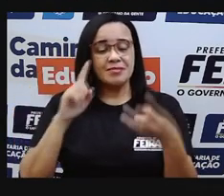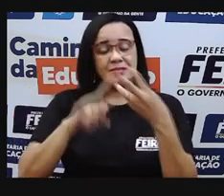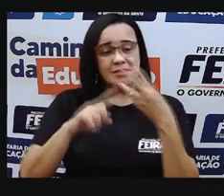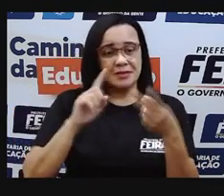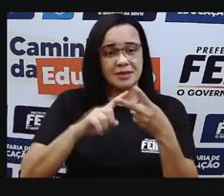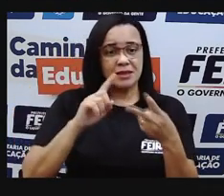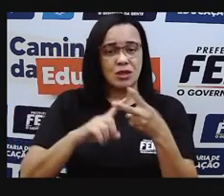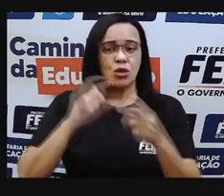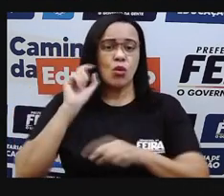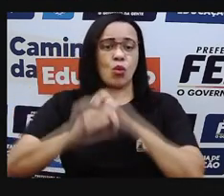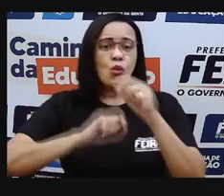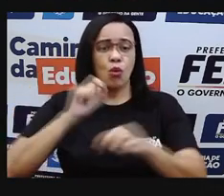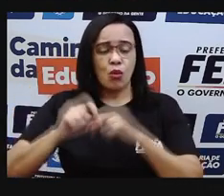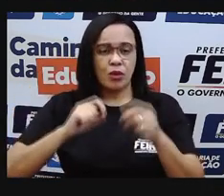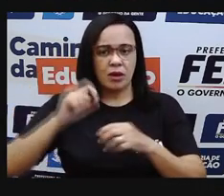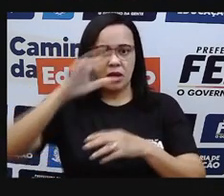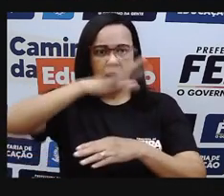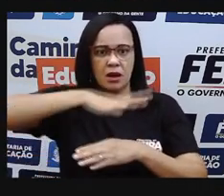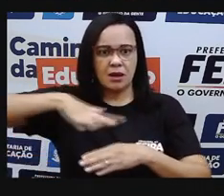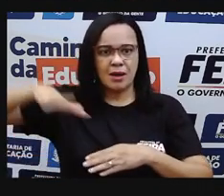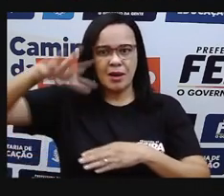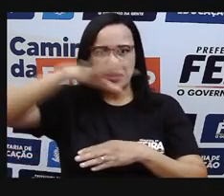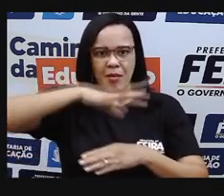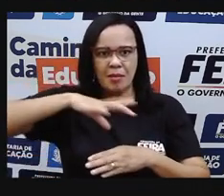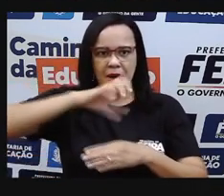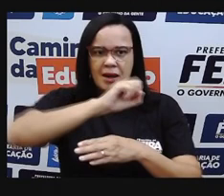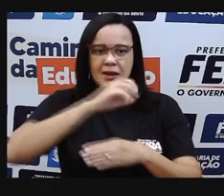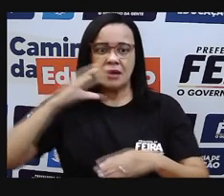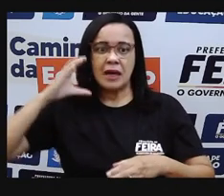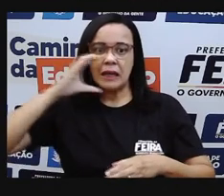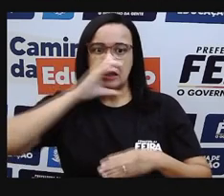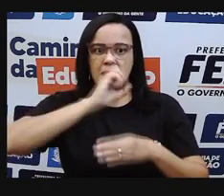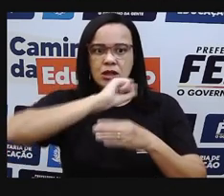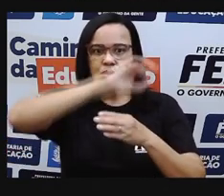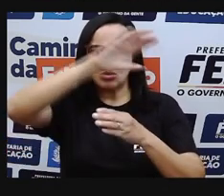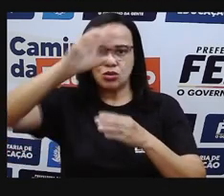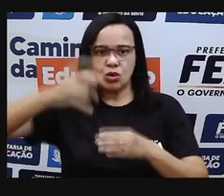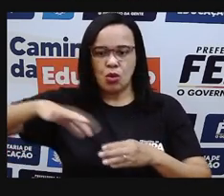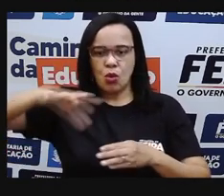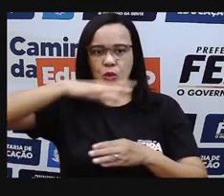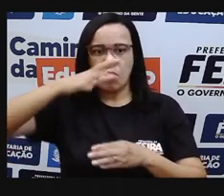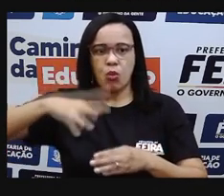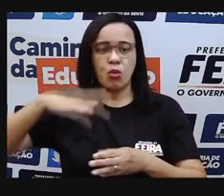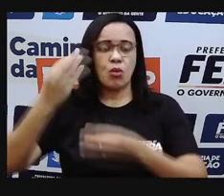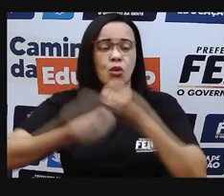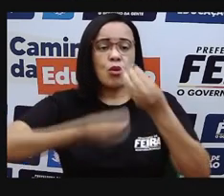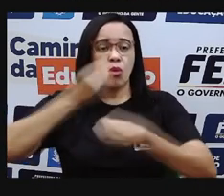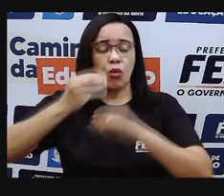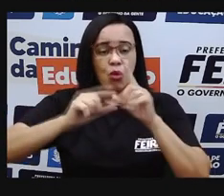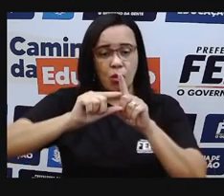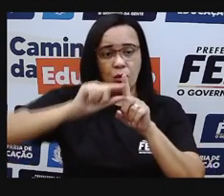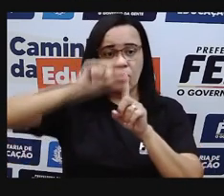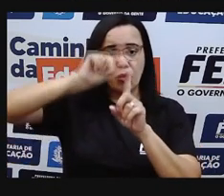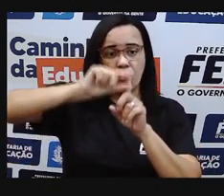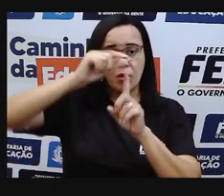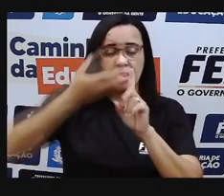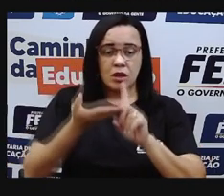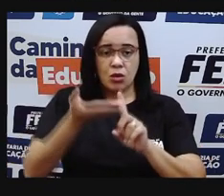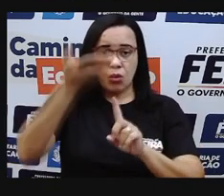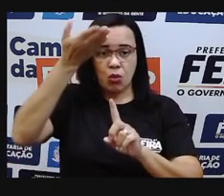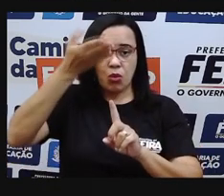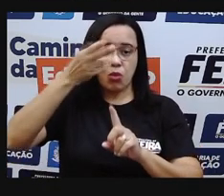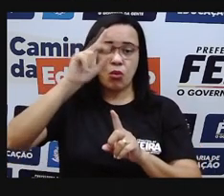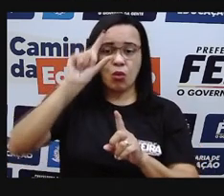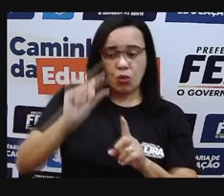ozônio para a vida na Terra, identificando os fatores que aumentam ou diminuem a sua presença na atmosfera.